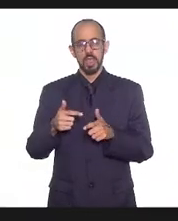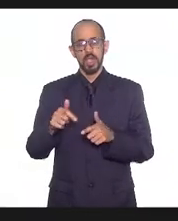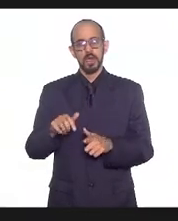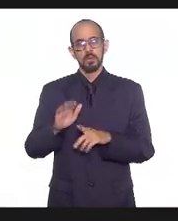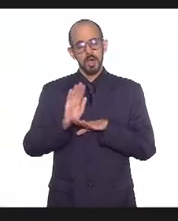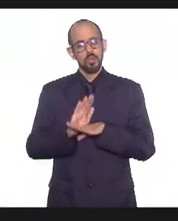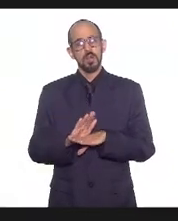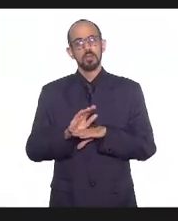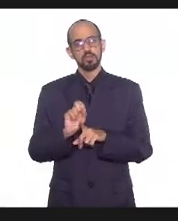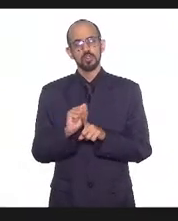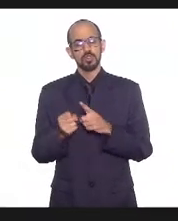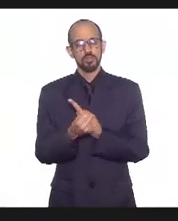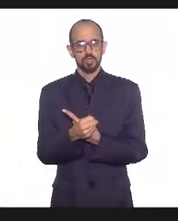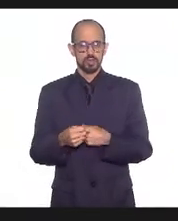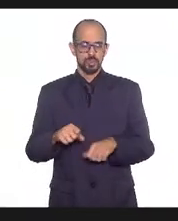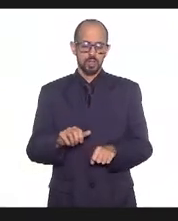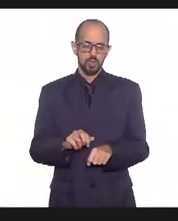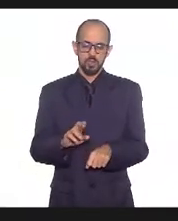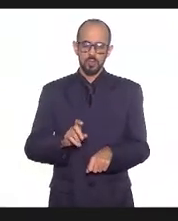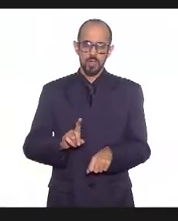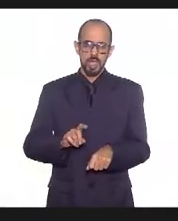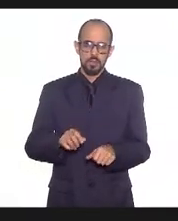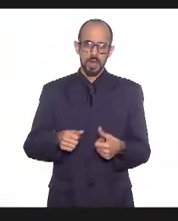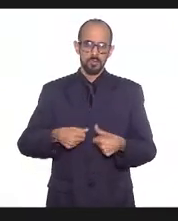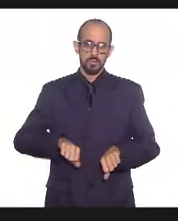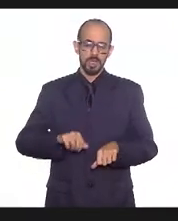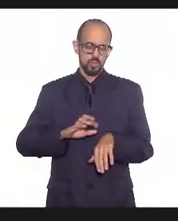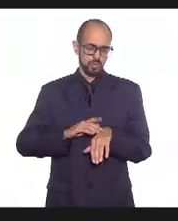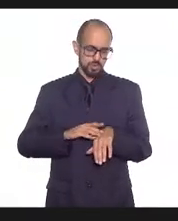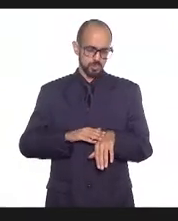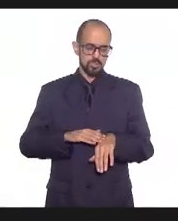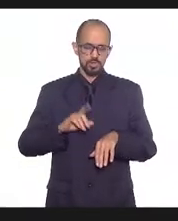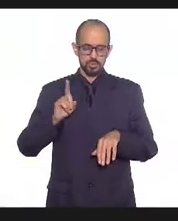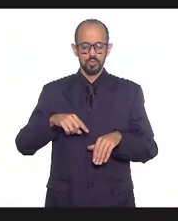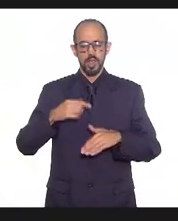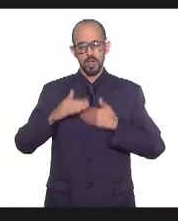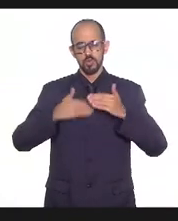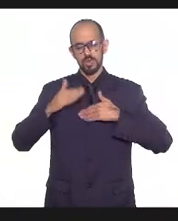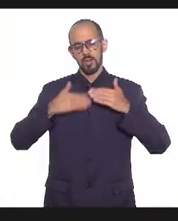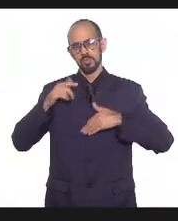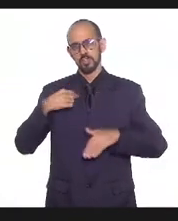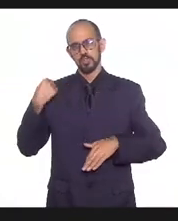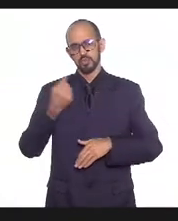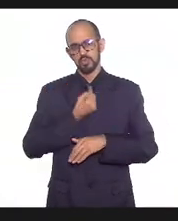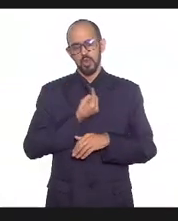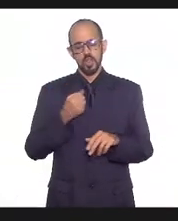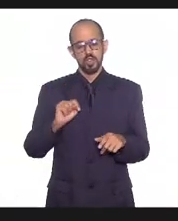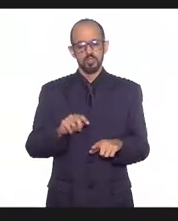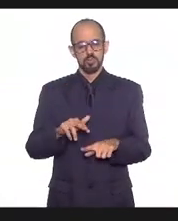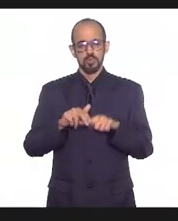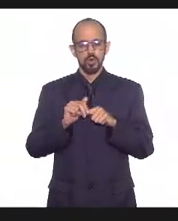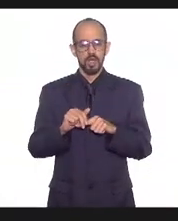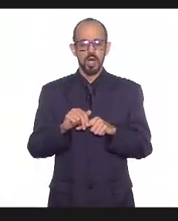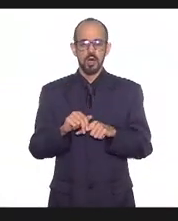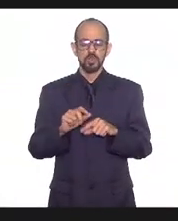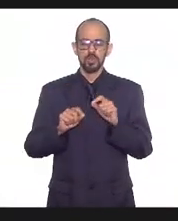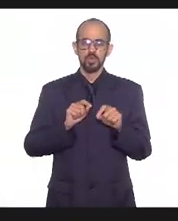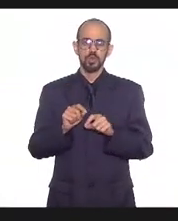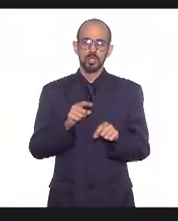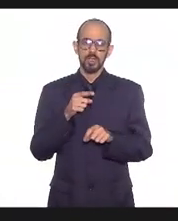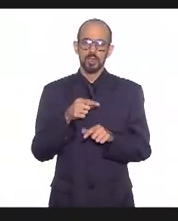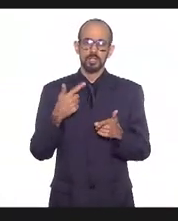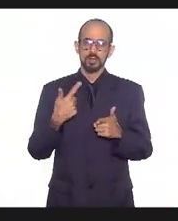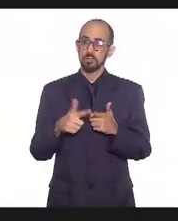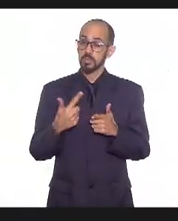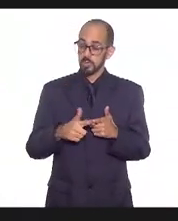sustento mas não para adoecer então esses foram os nossos avanços diante dessa situação muito crítica